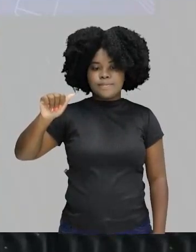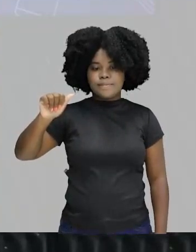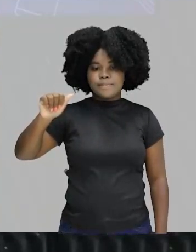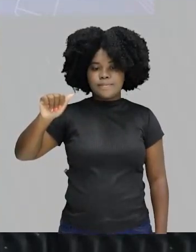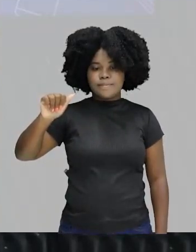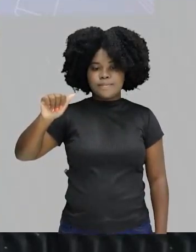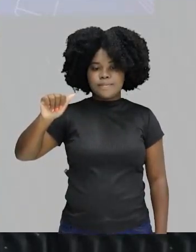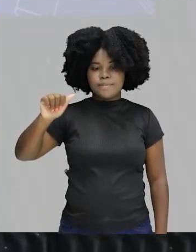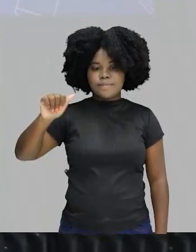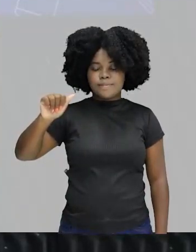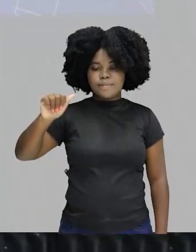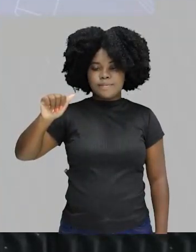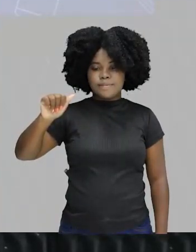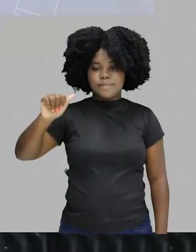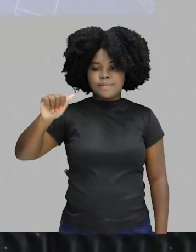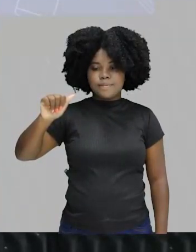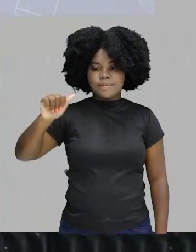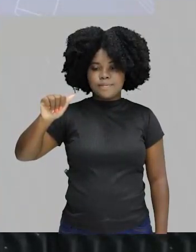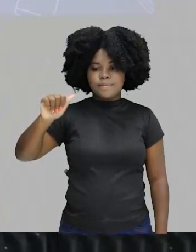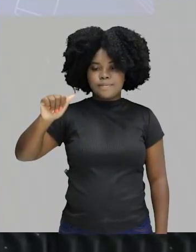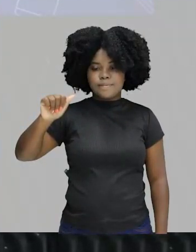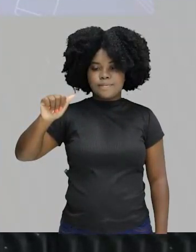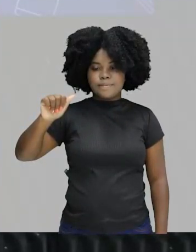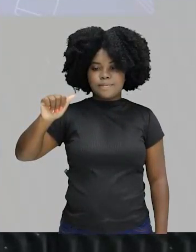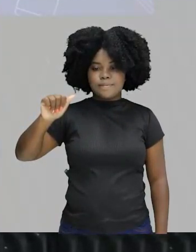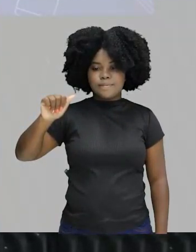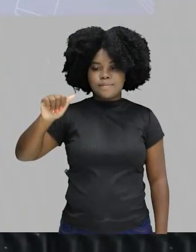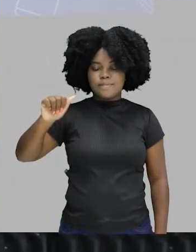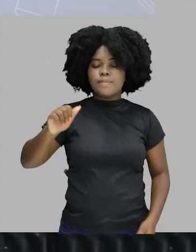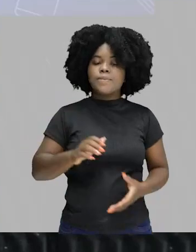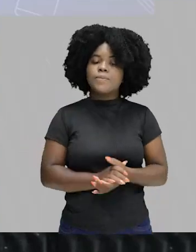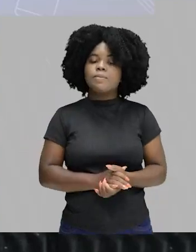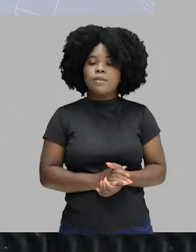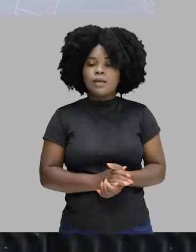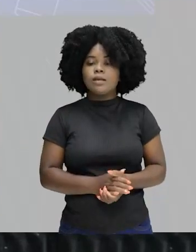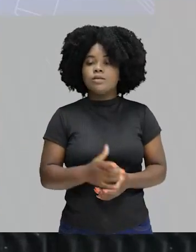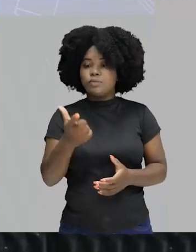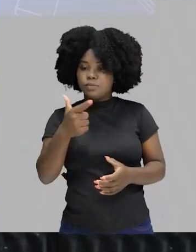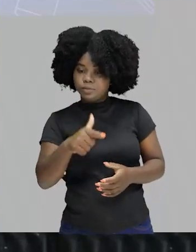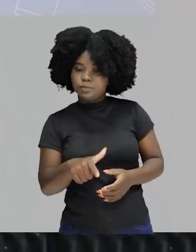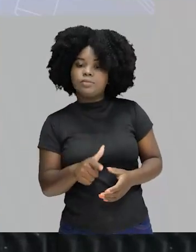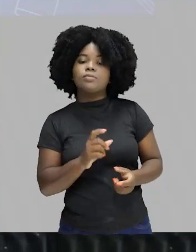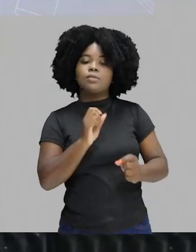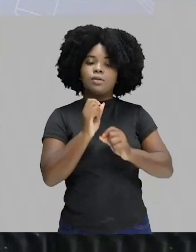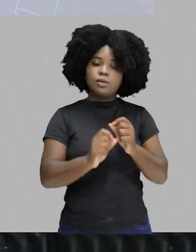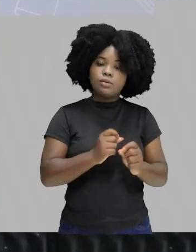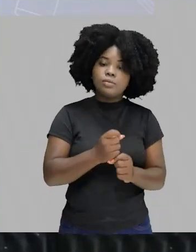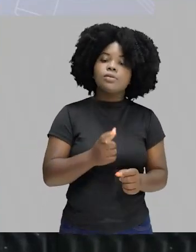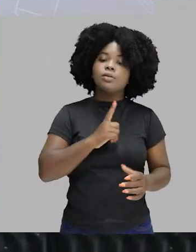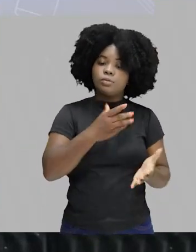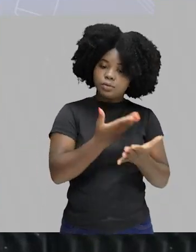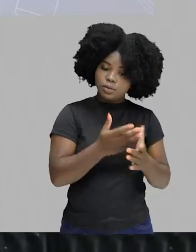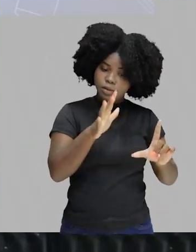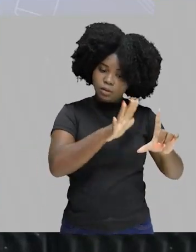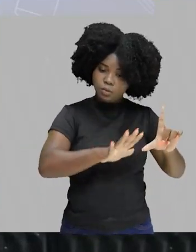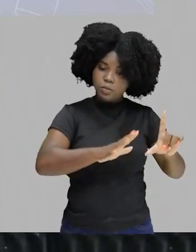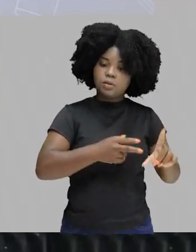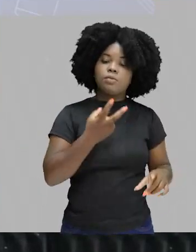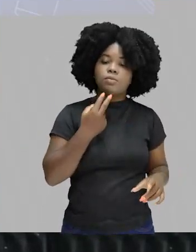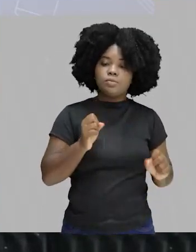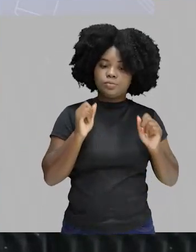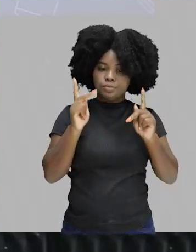Bem legal. Mais uma vez, dá uma olhadinha lá na aula sobre democracia que nós temos aqui na plataforma Gonçalves Dias.